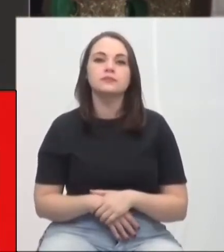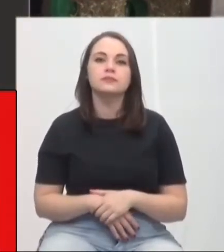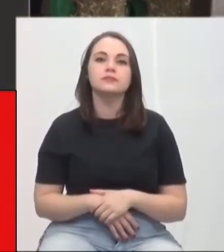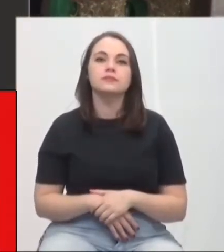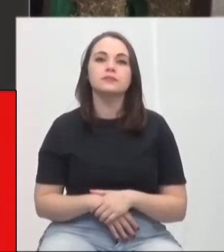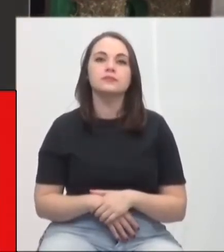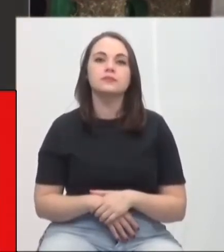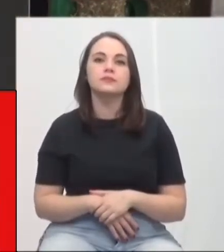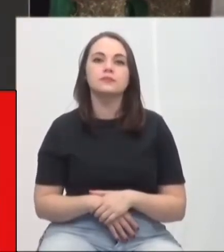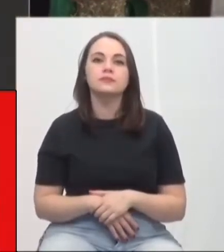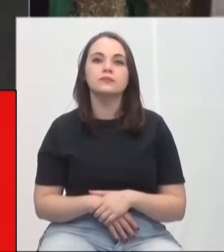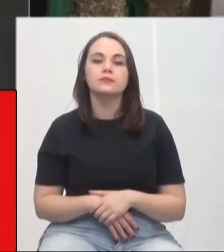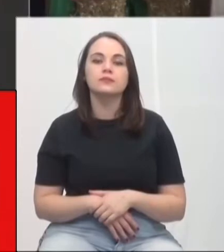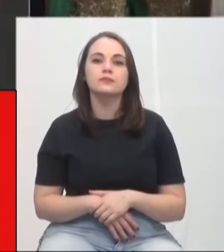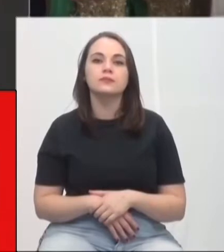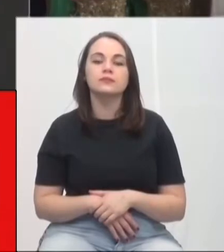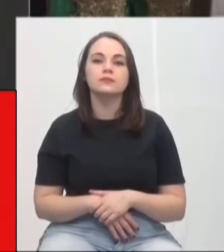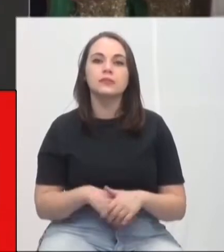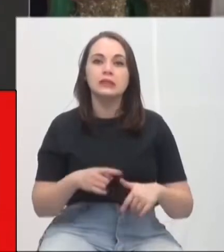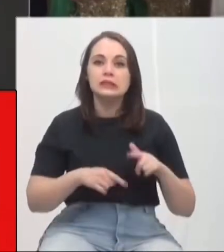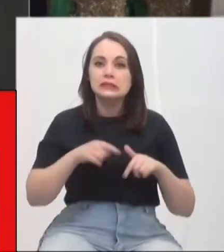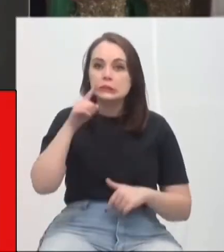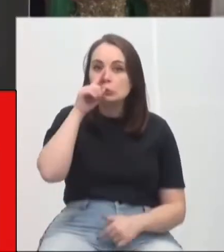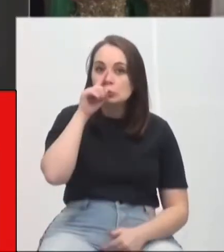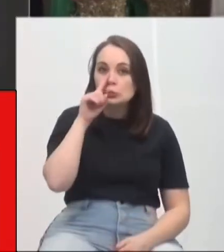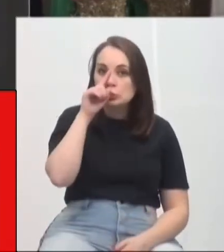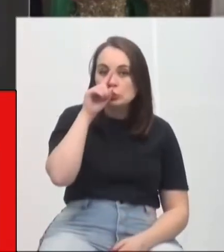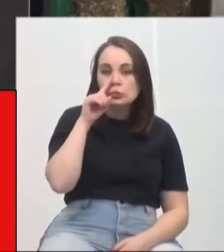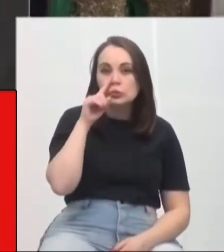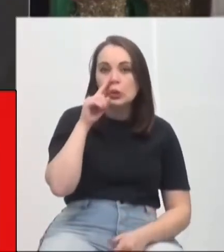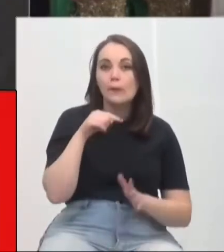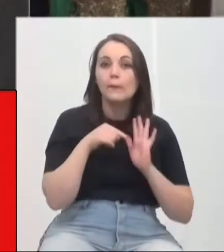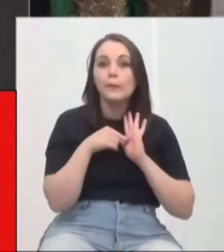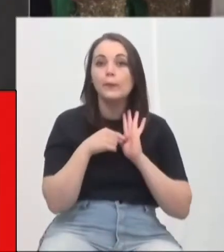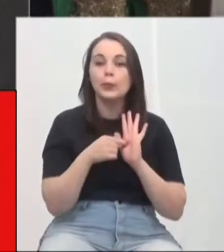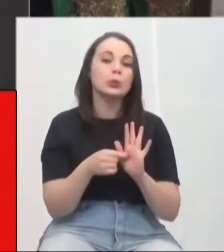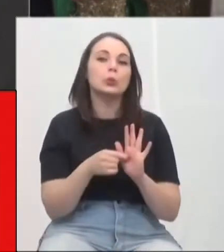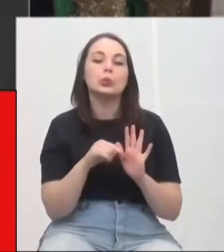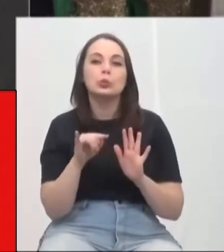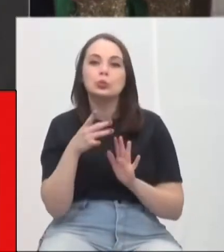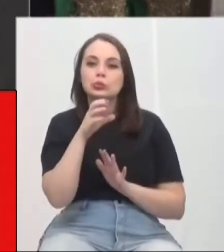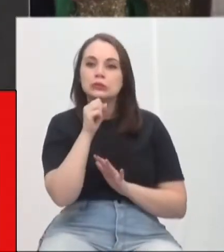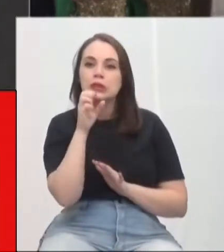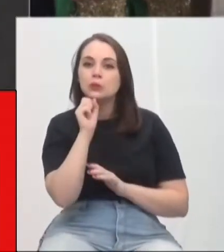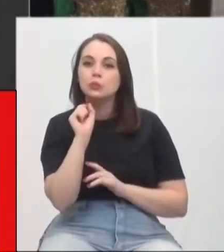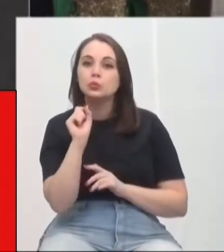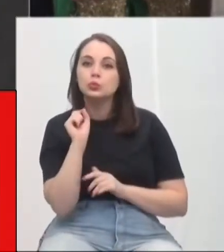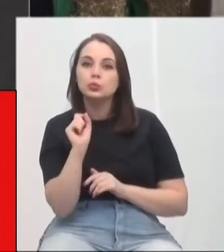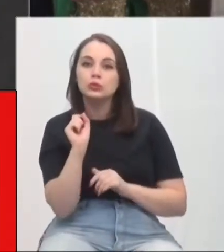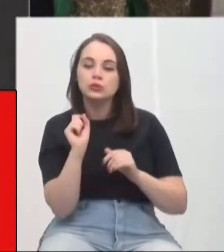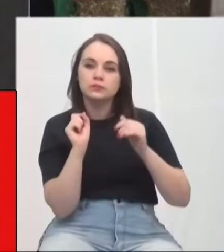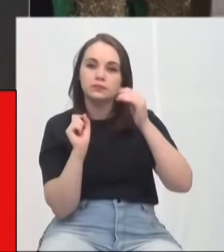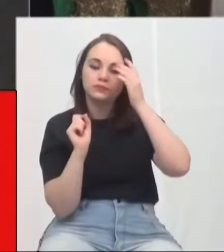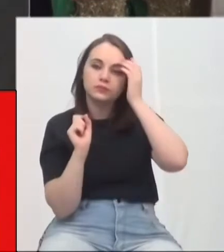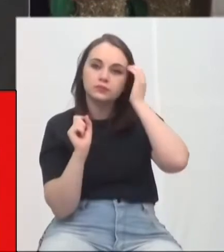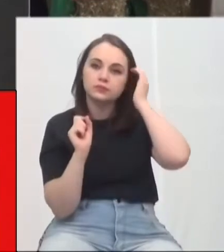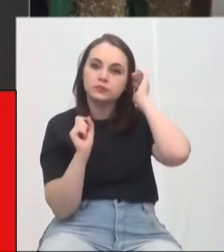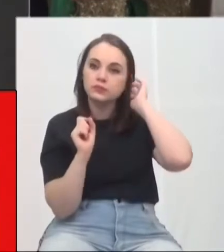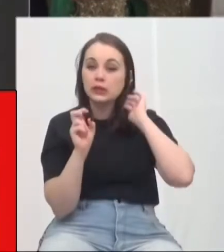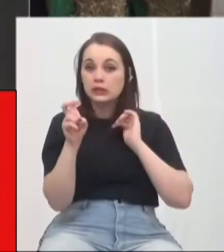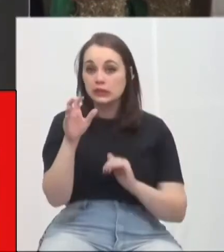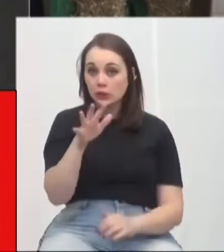A matriz de risco, senhor presidente, apontou, neste último sábado, cinco